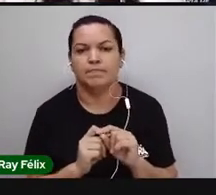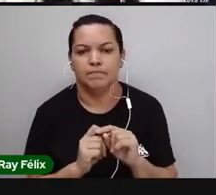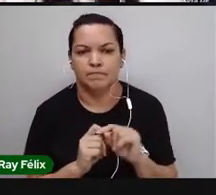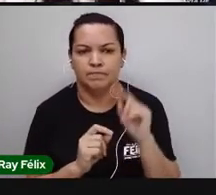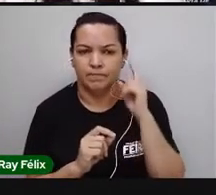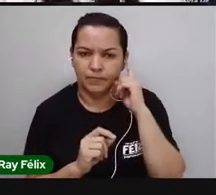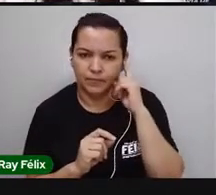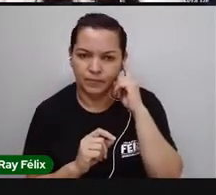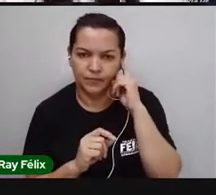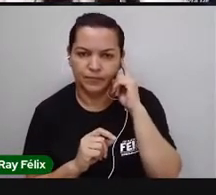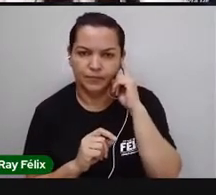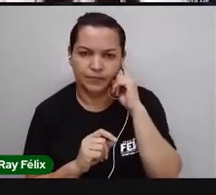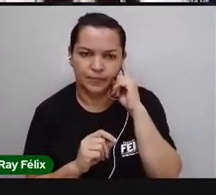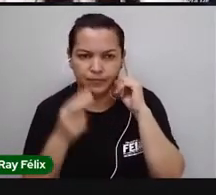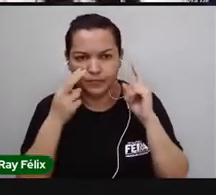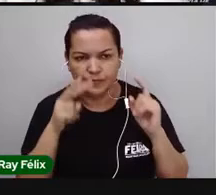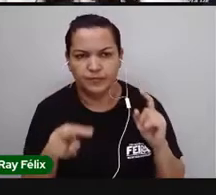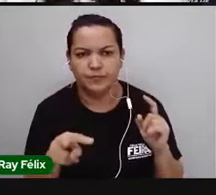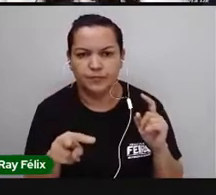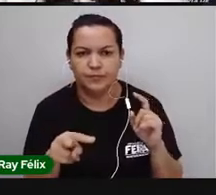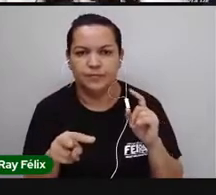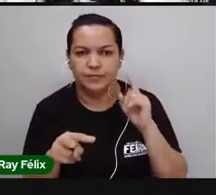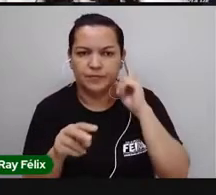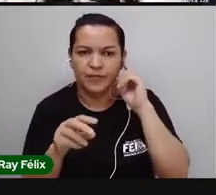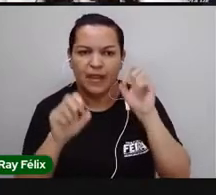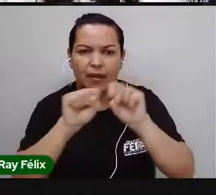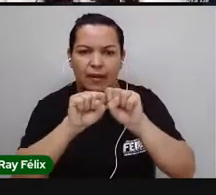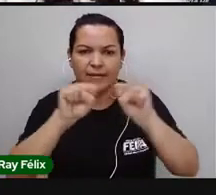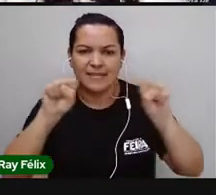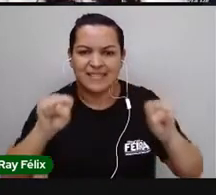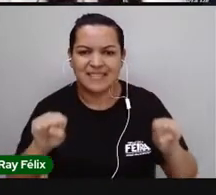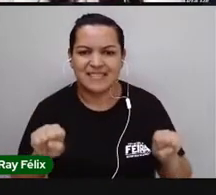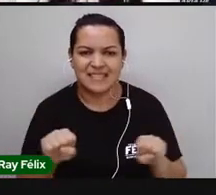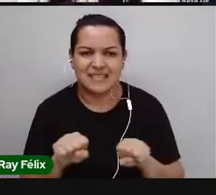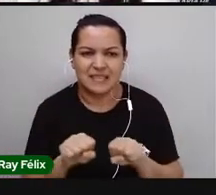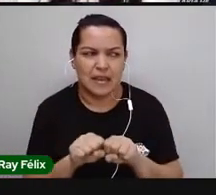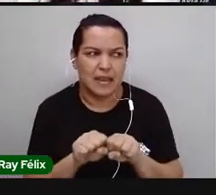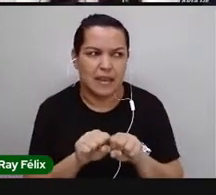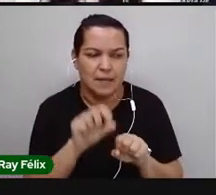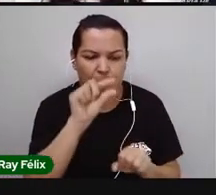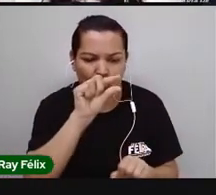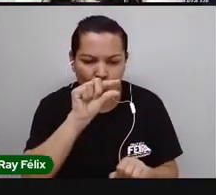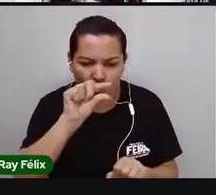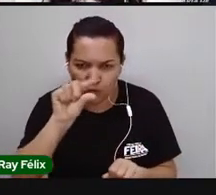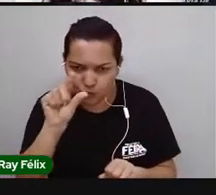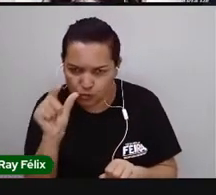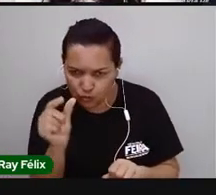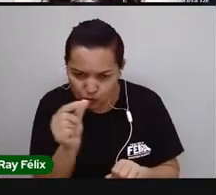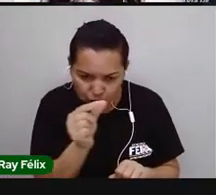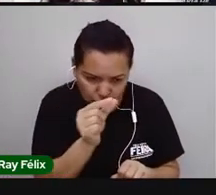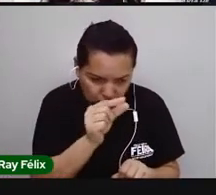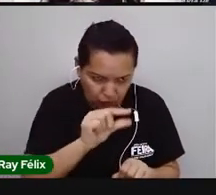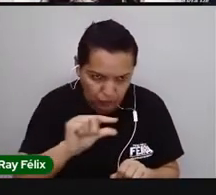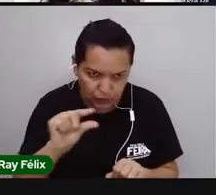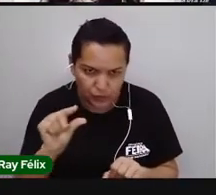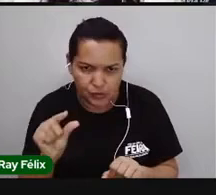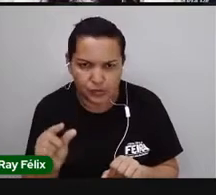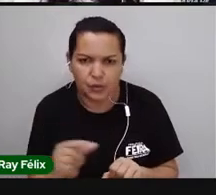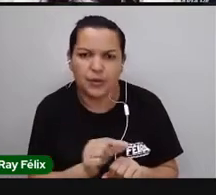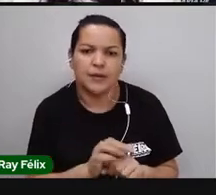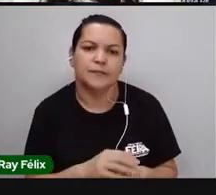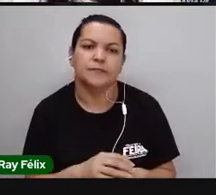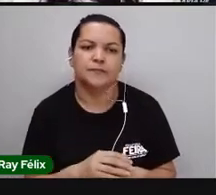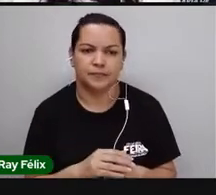a gente vai ter isso aqui, ó. O nosso sistema digestório, o nosso intestino grosso e o nosso